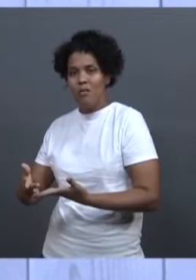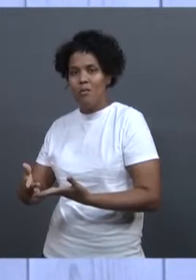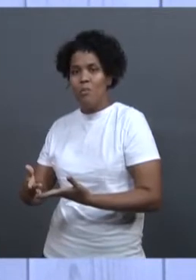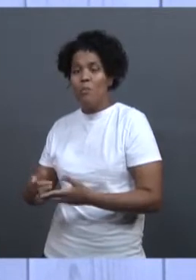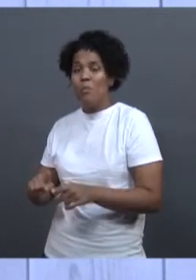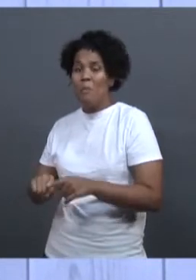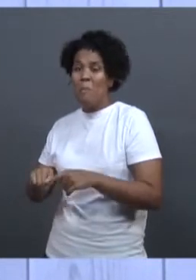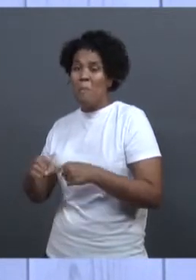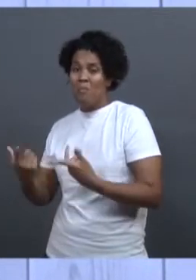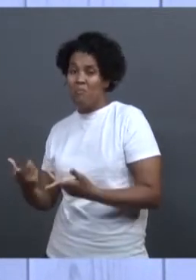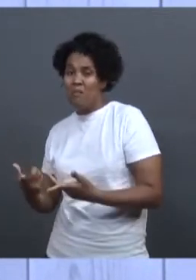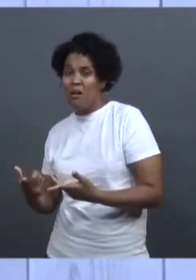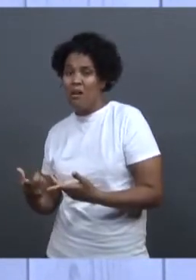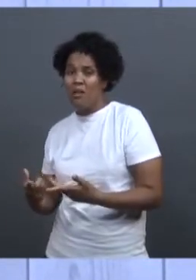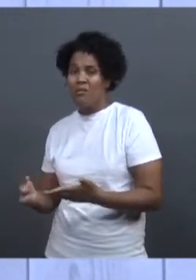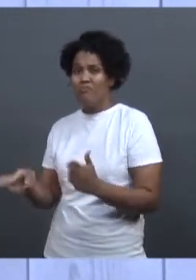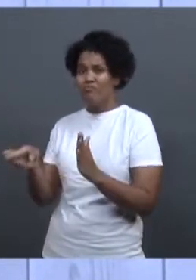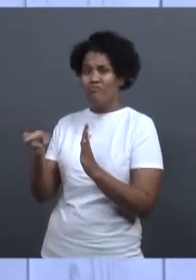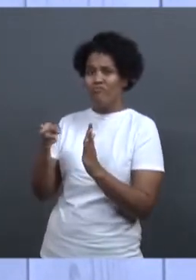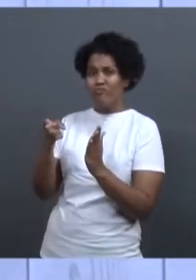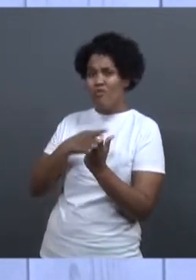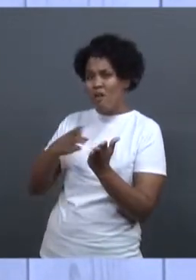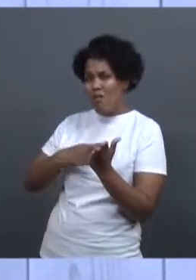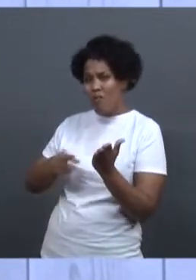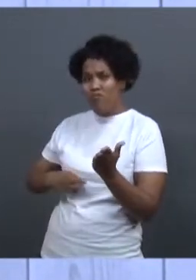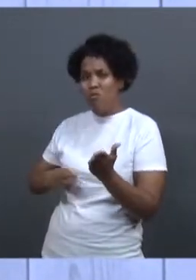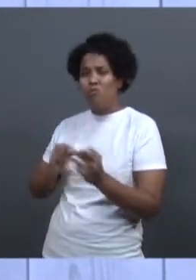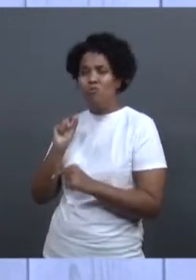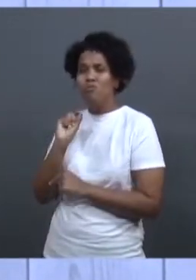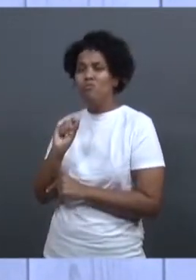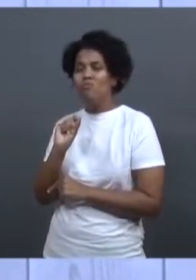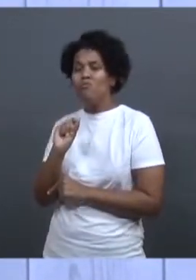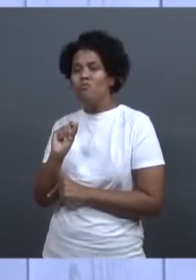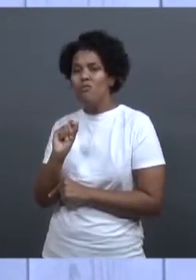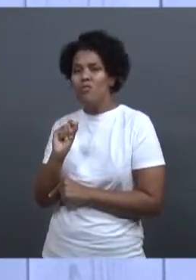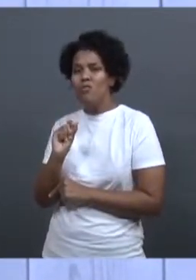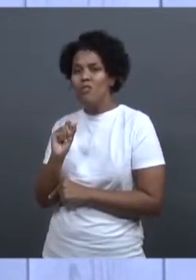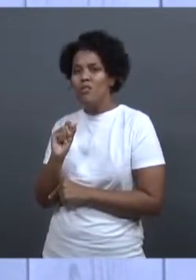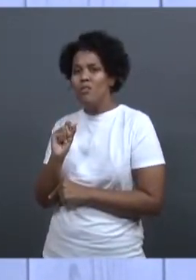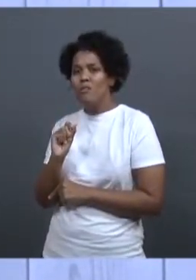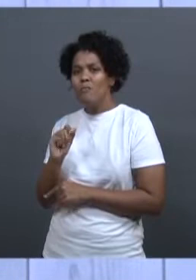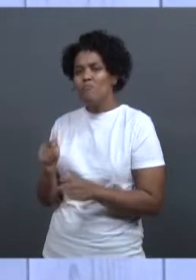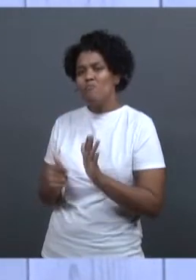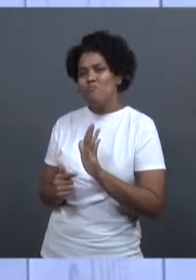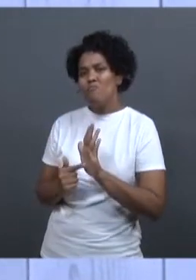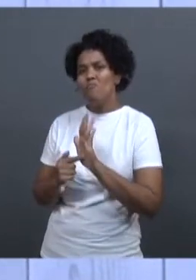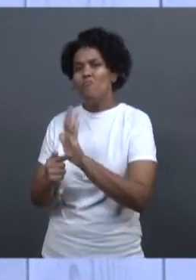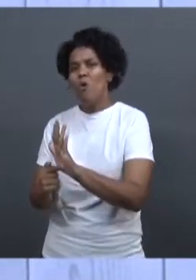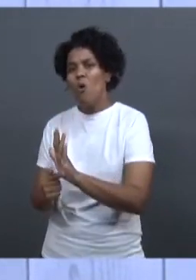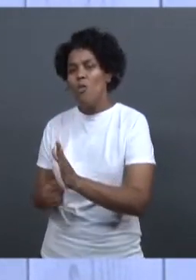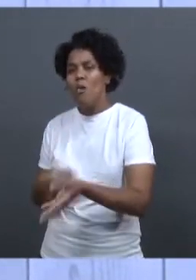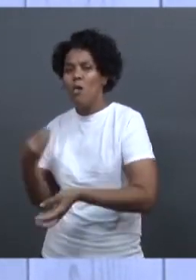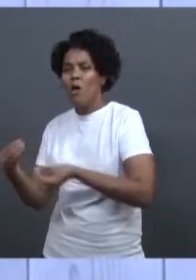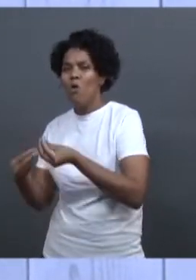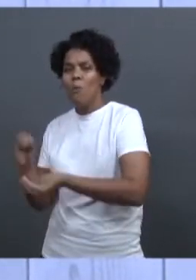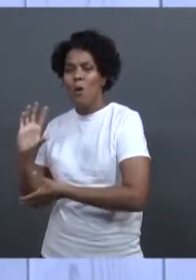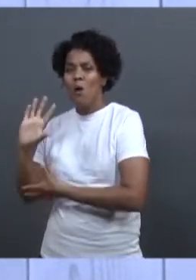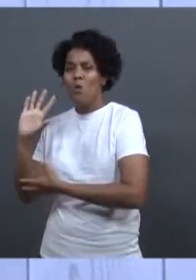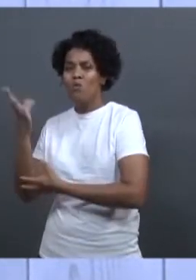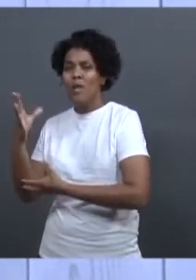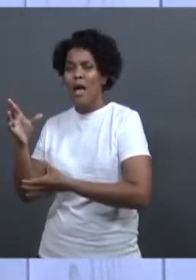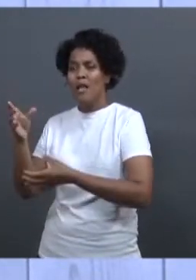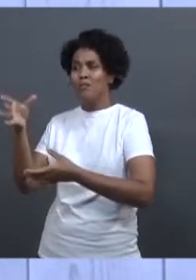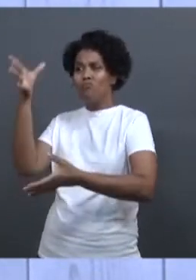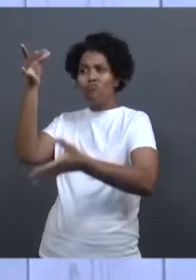próprio relatório de impacto ambiental determina todo o processo de monitoramento do funcionamento, né?